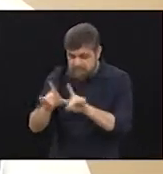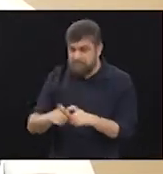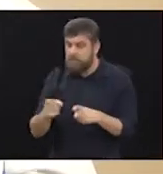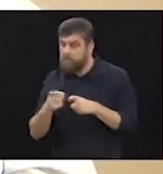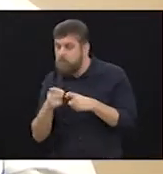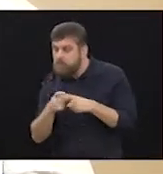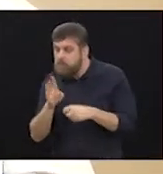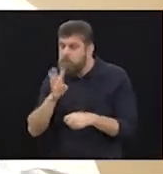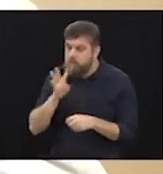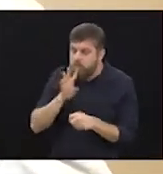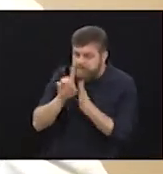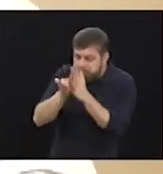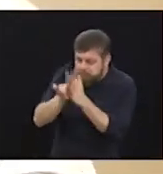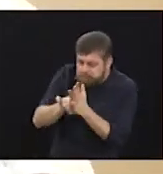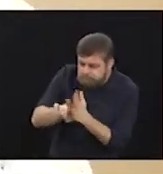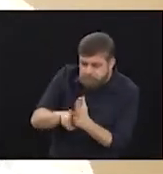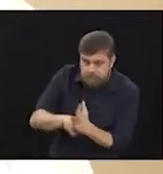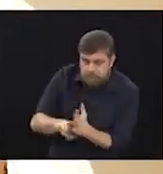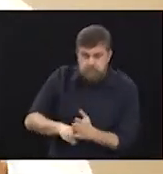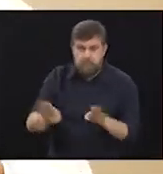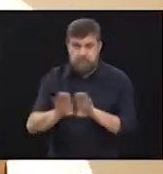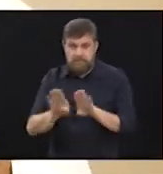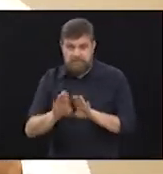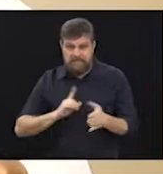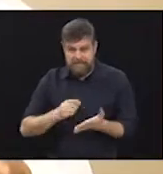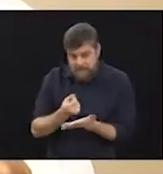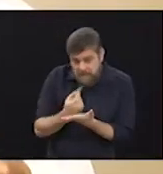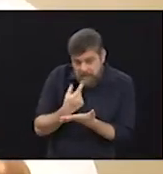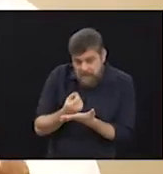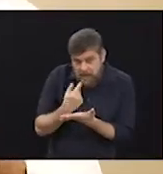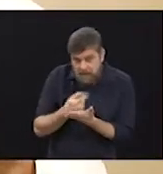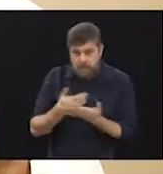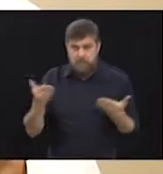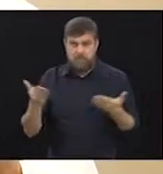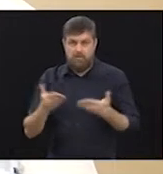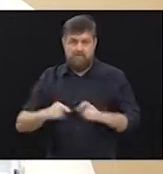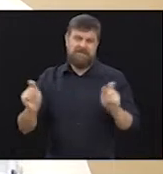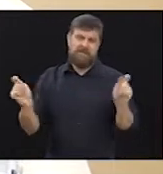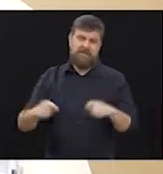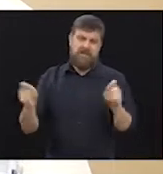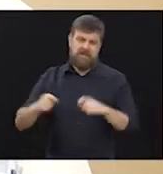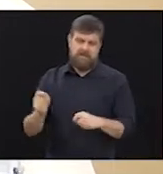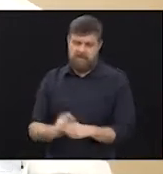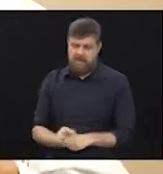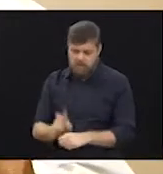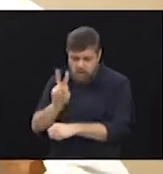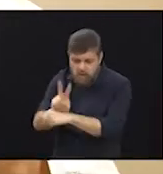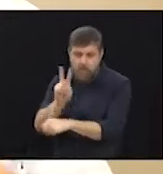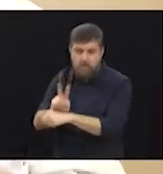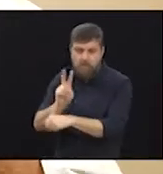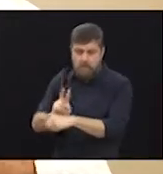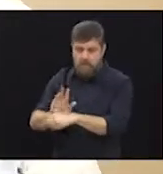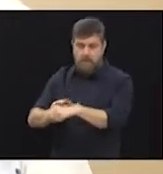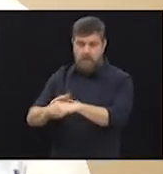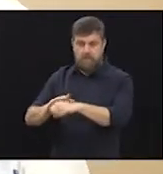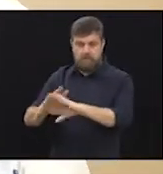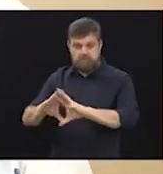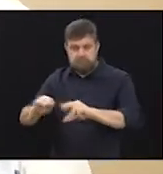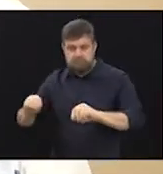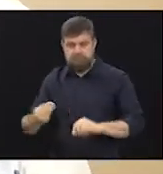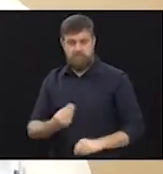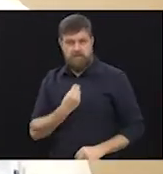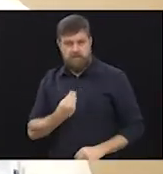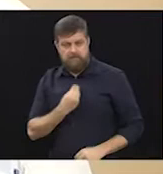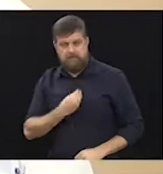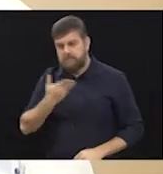de seguimento, de exames. E existem medicações hoje em dia que tratam essas artrites e que o paciente tem uma qualidade de